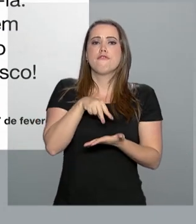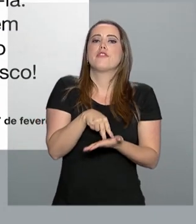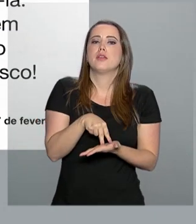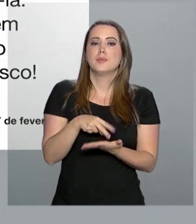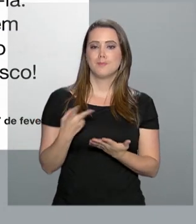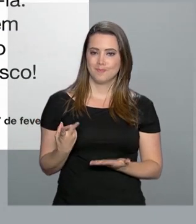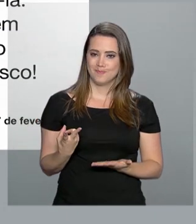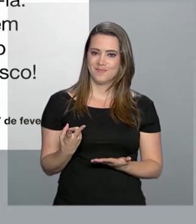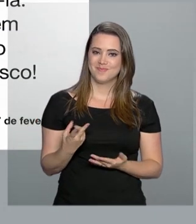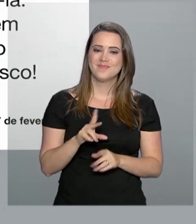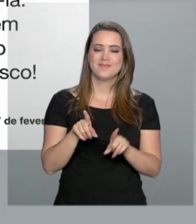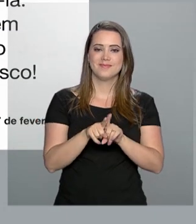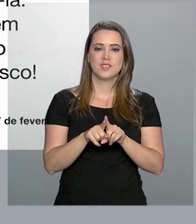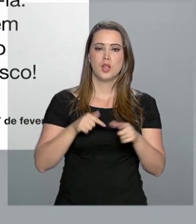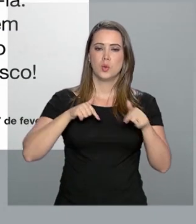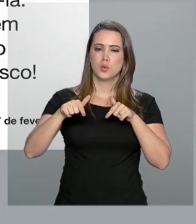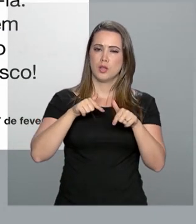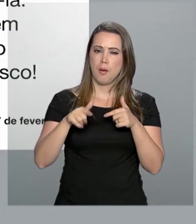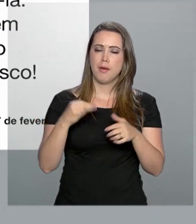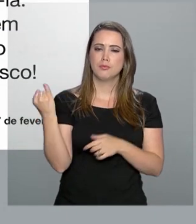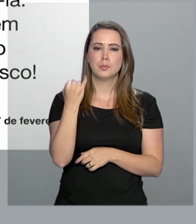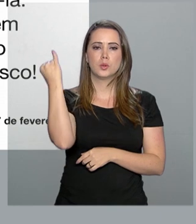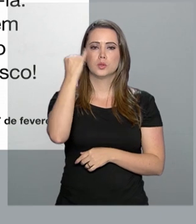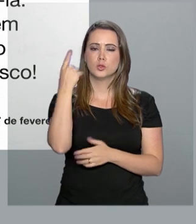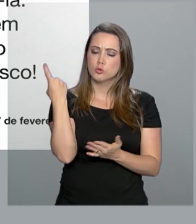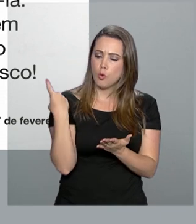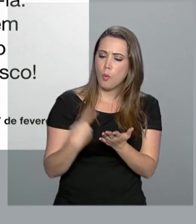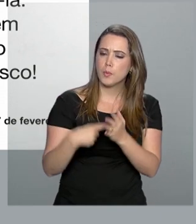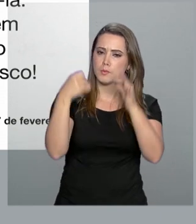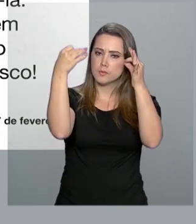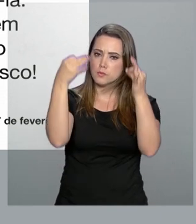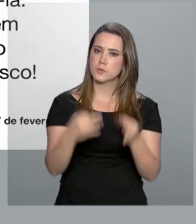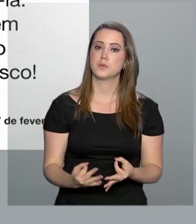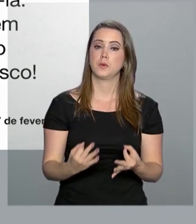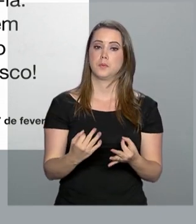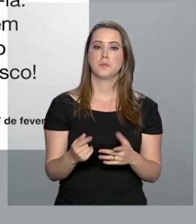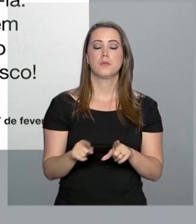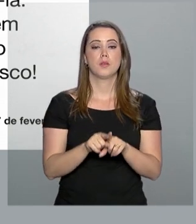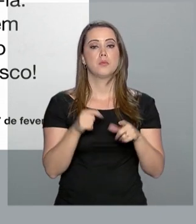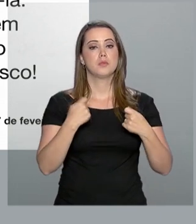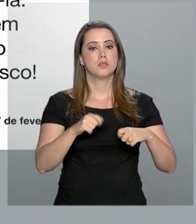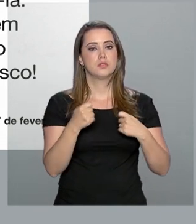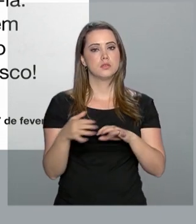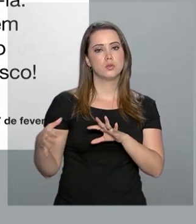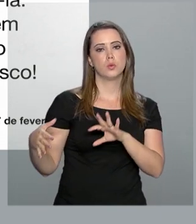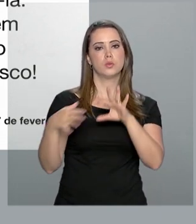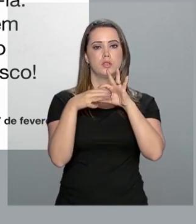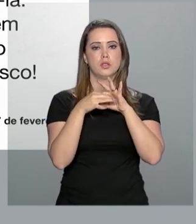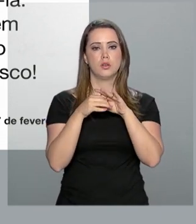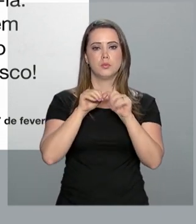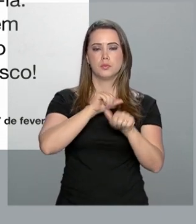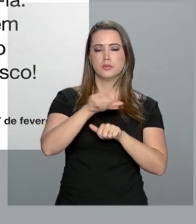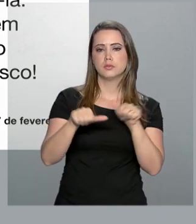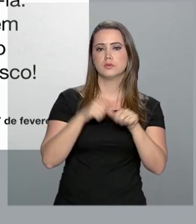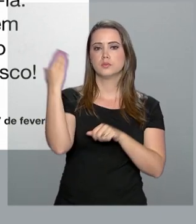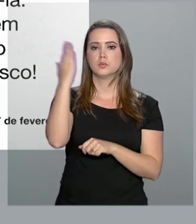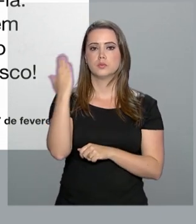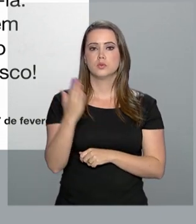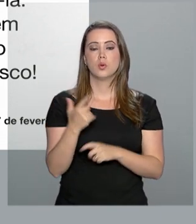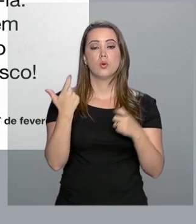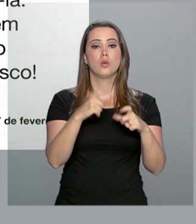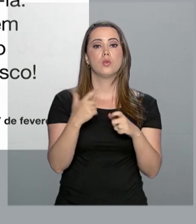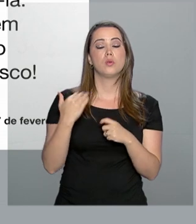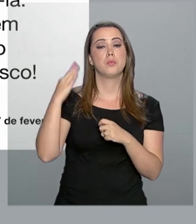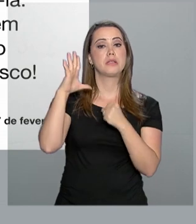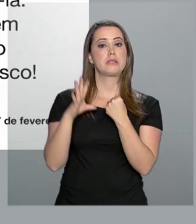Bolsonaro afirmou que tem uma missão e que vai cumpri-la. O presidente disse ainda que é preciso união para transformar o Brasil